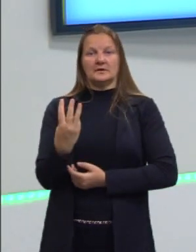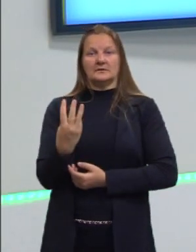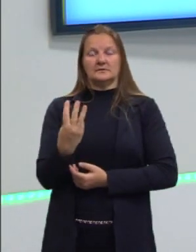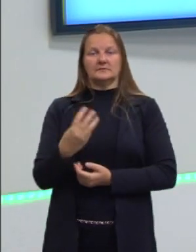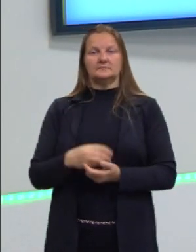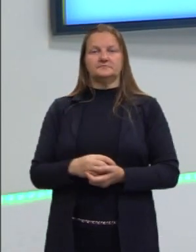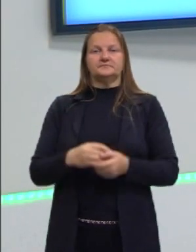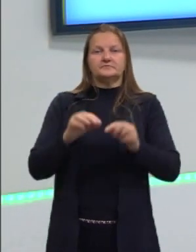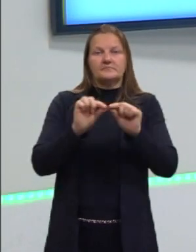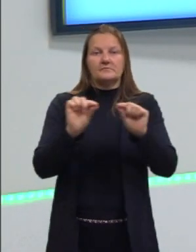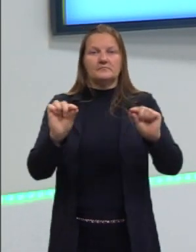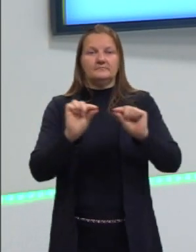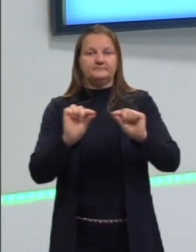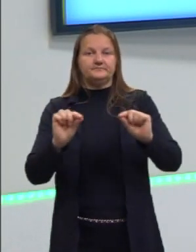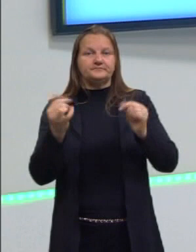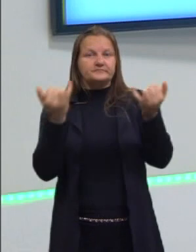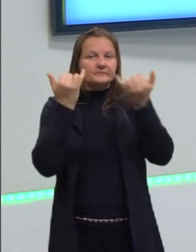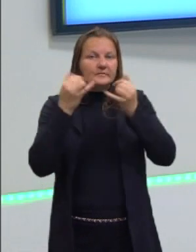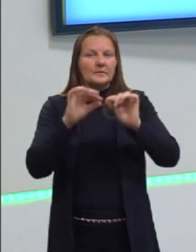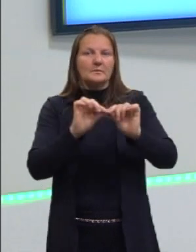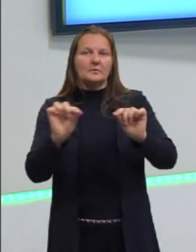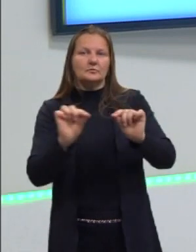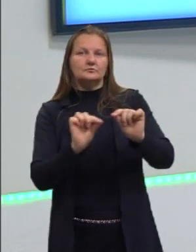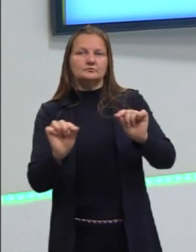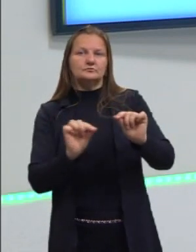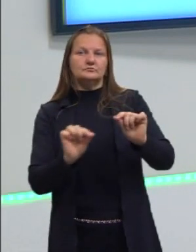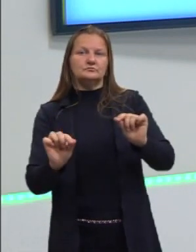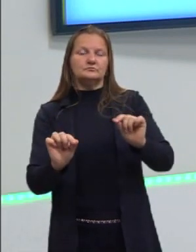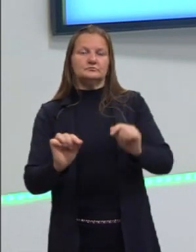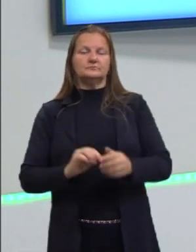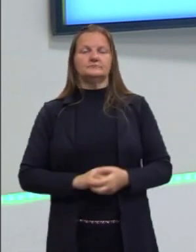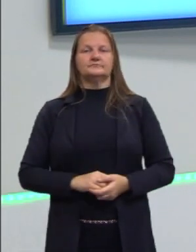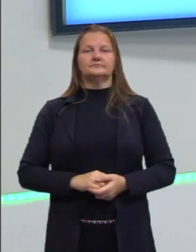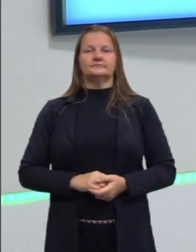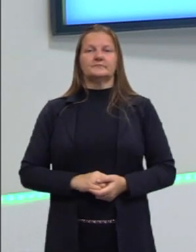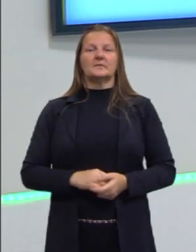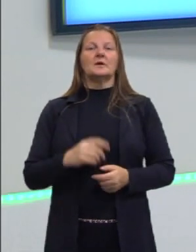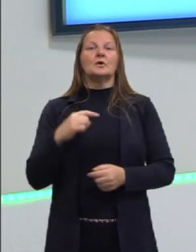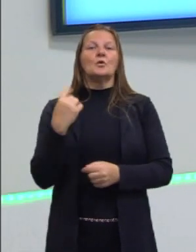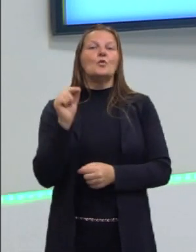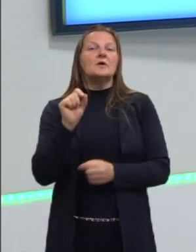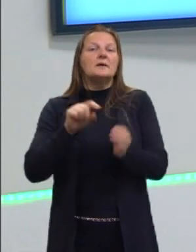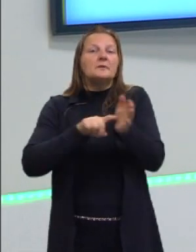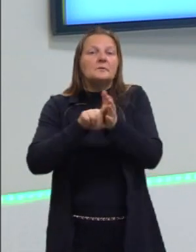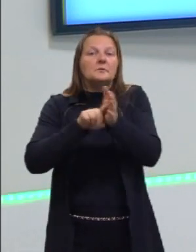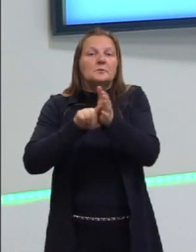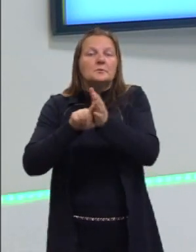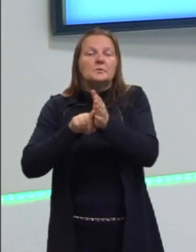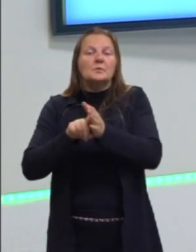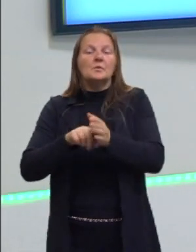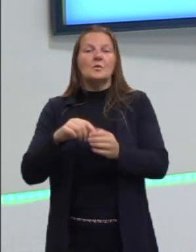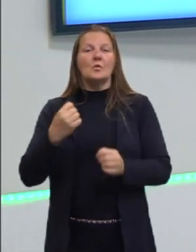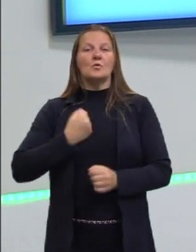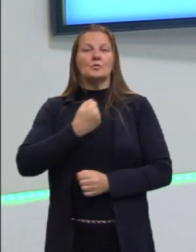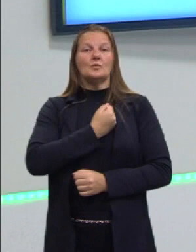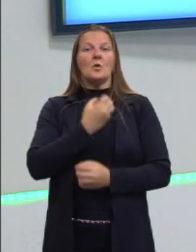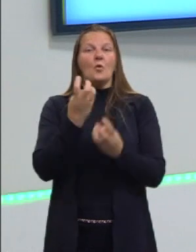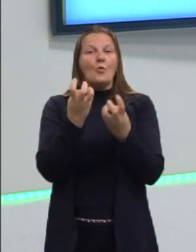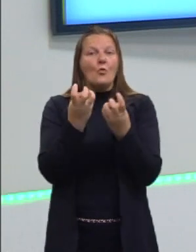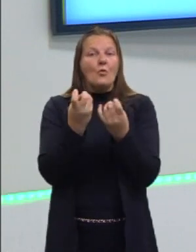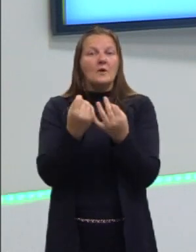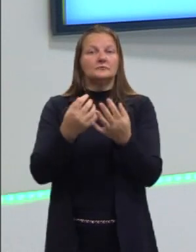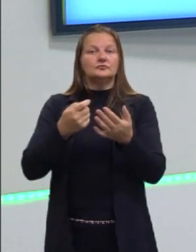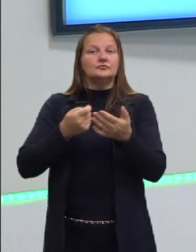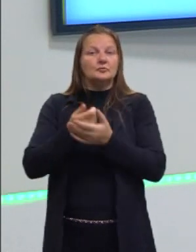Então, vai destacando essas informações aí mais cruciais, né? E nós buscamos, então, identificar o valor exato de quantos